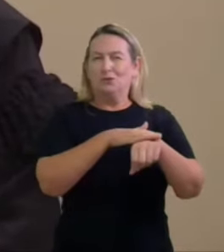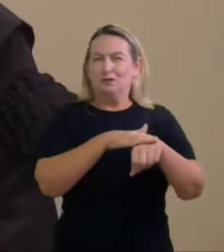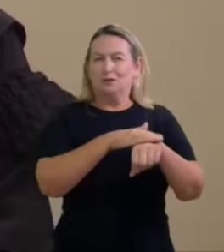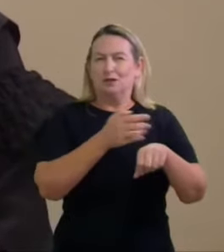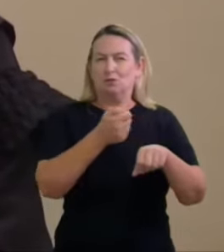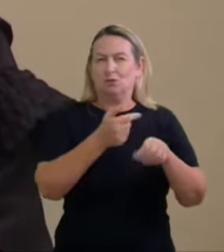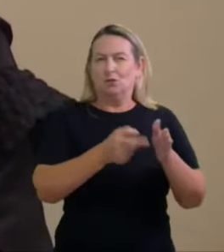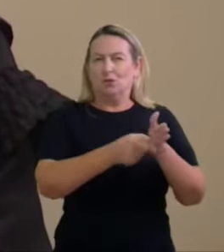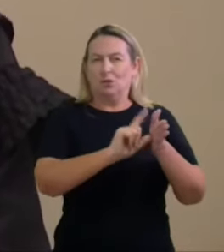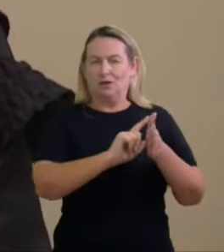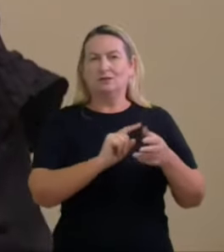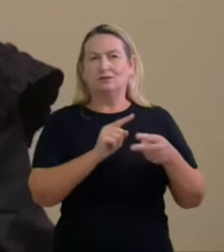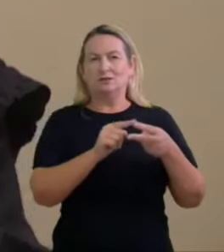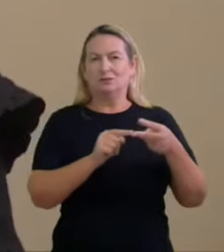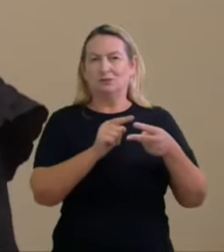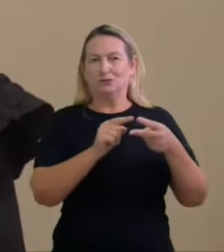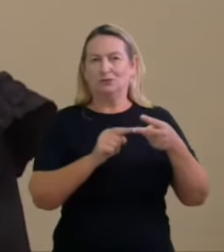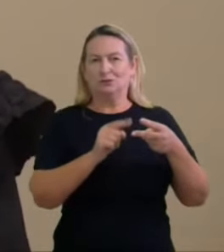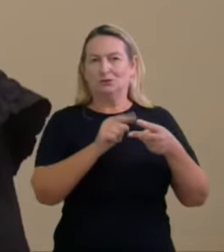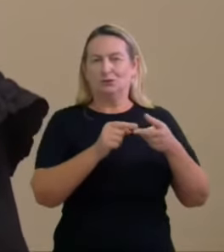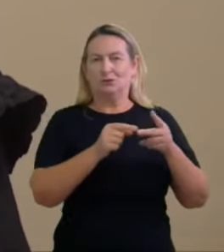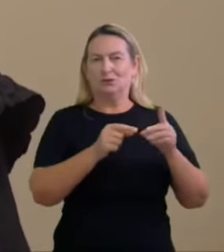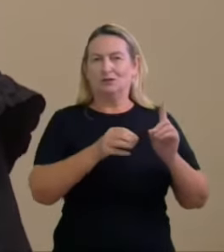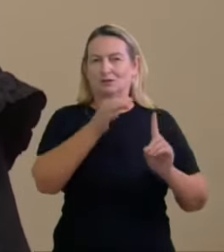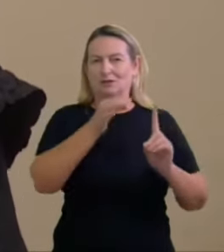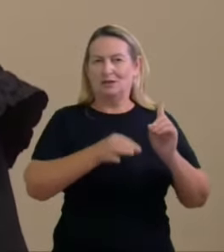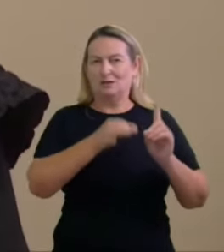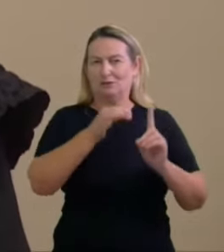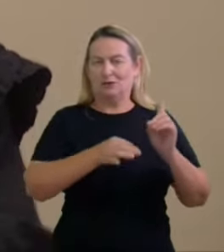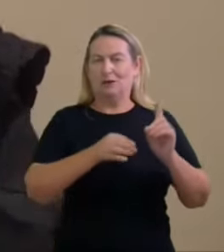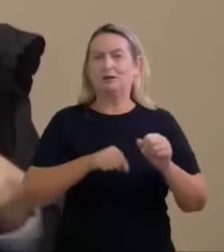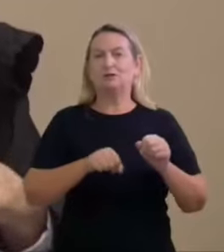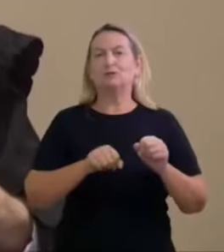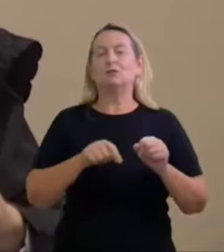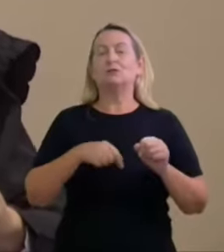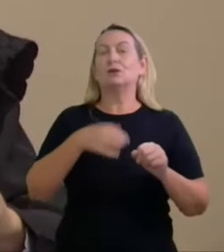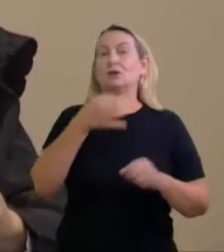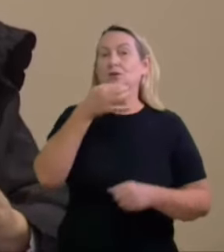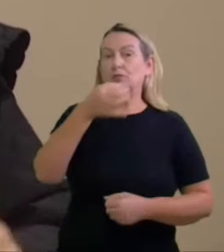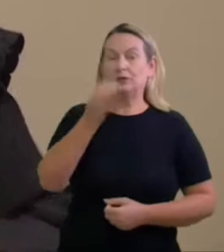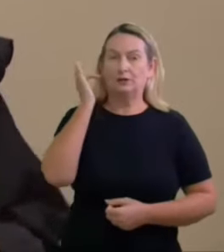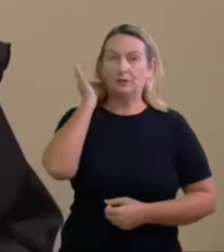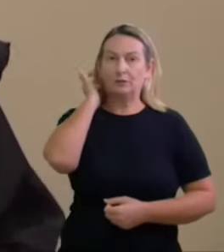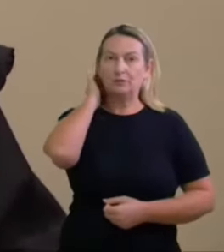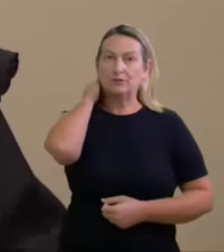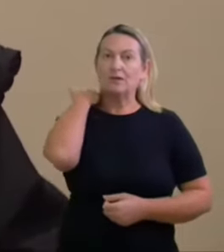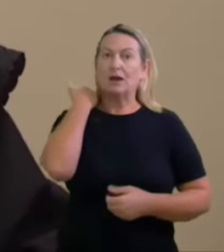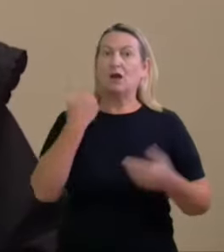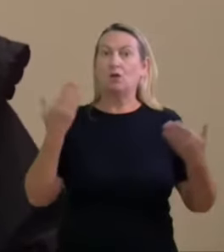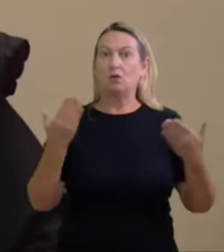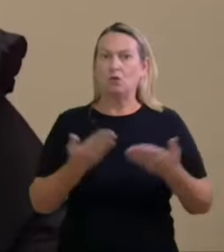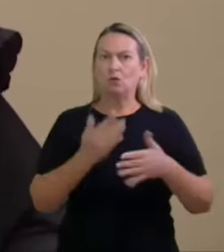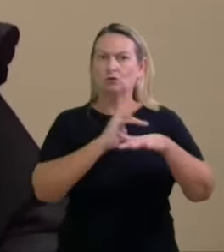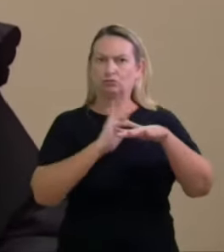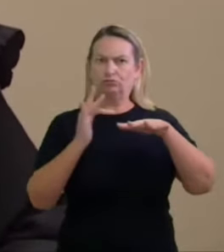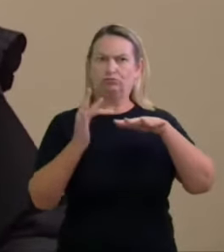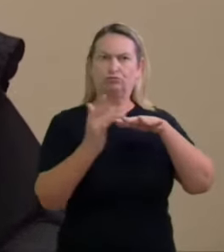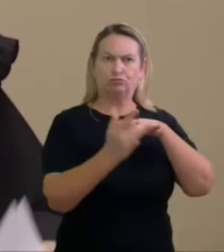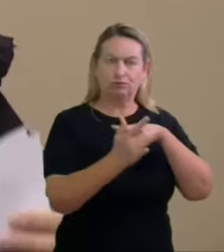e doutor Petinini aqui a arguição é a seguinte mas hoje com as mídias sociais